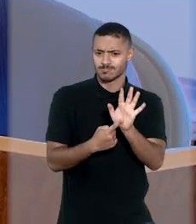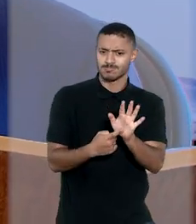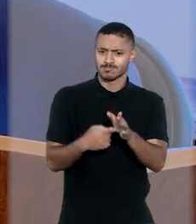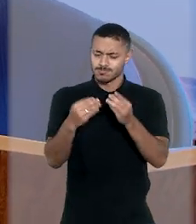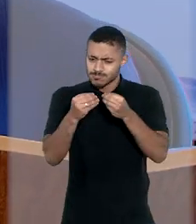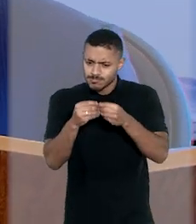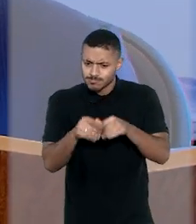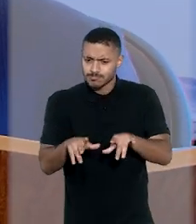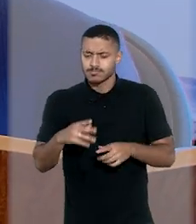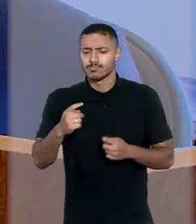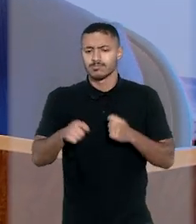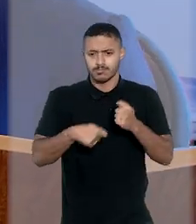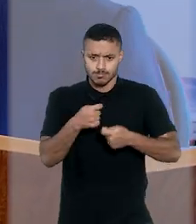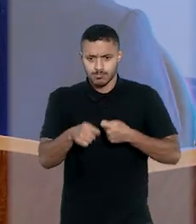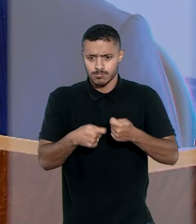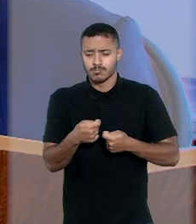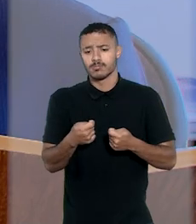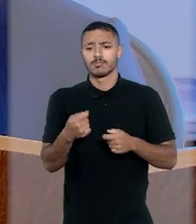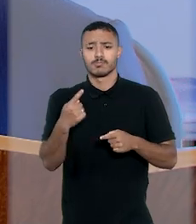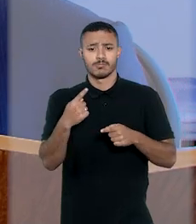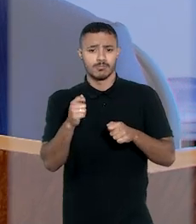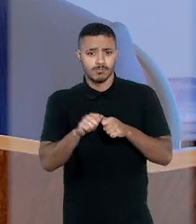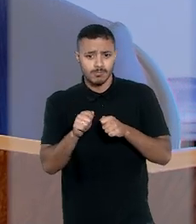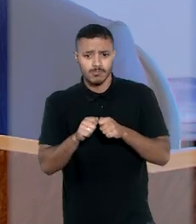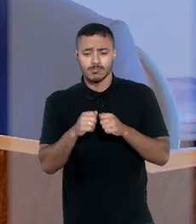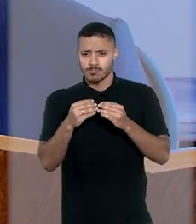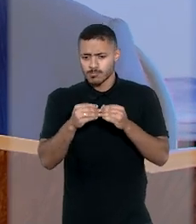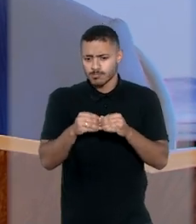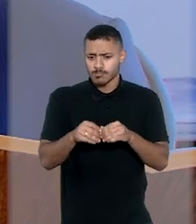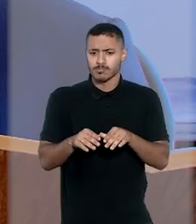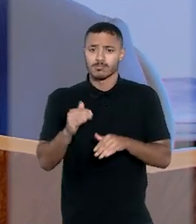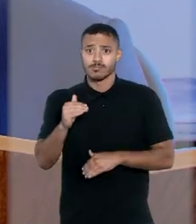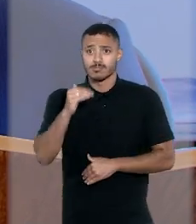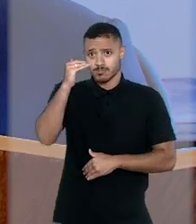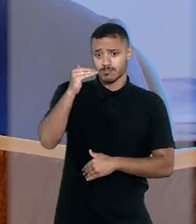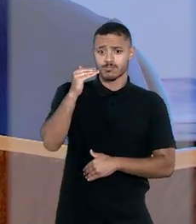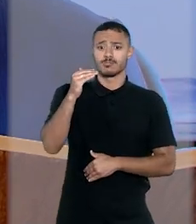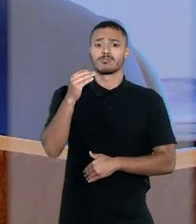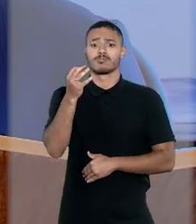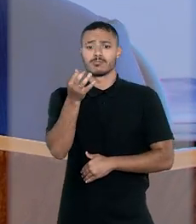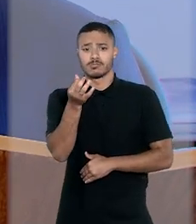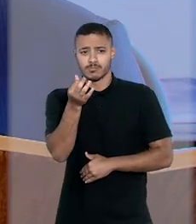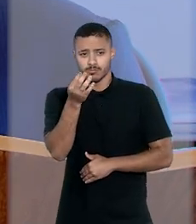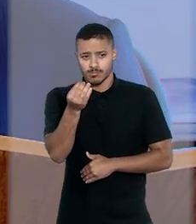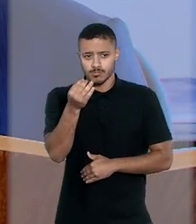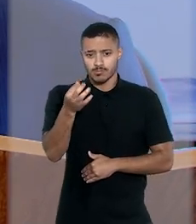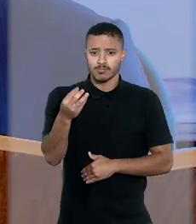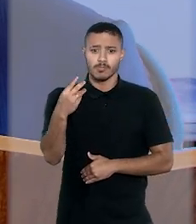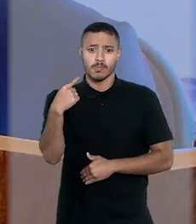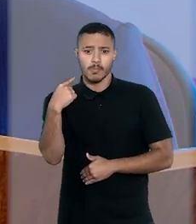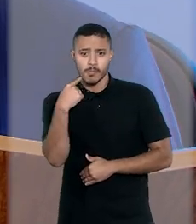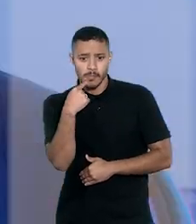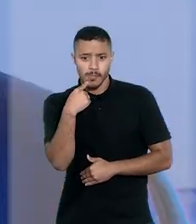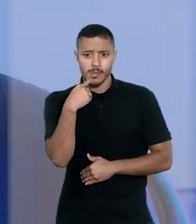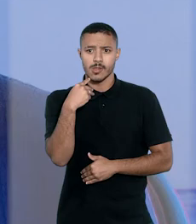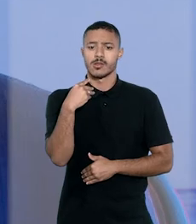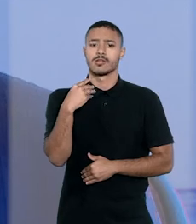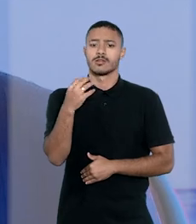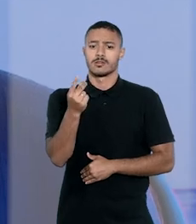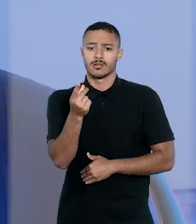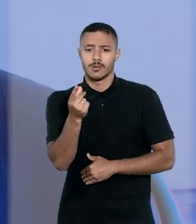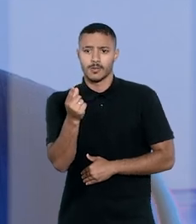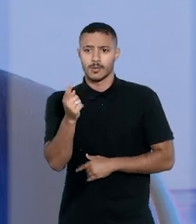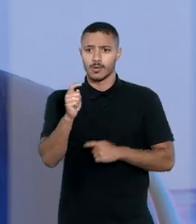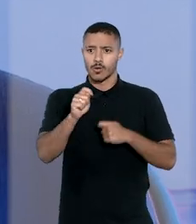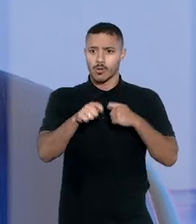representaria lesão à economia pública por gerar despesa anual superior a 603 milhões de reais e